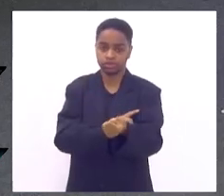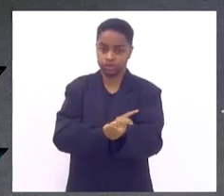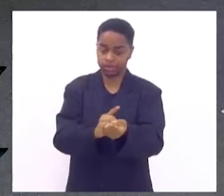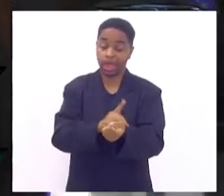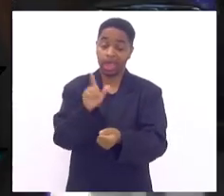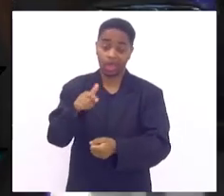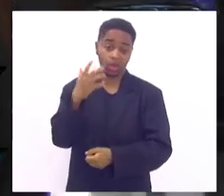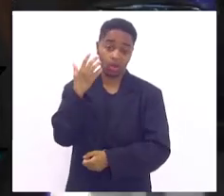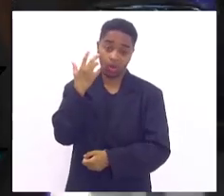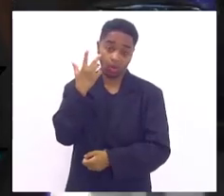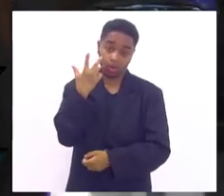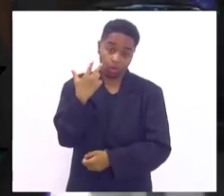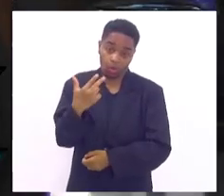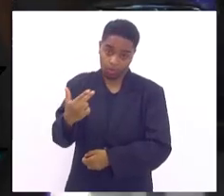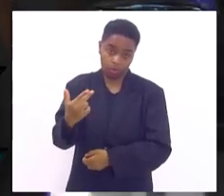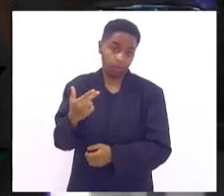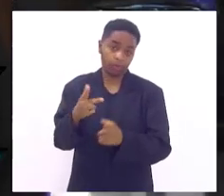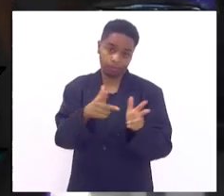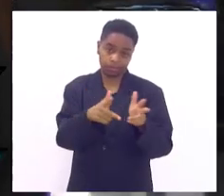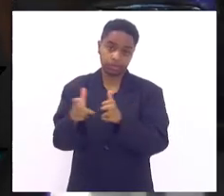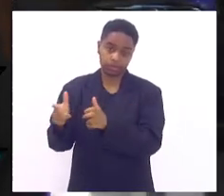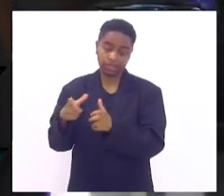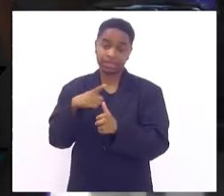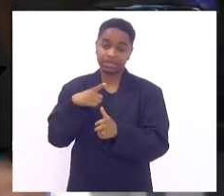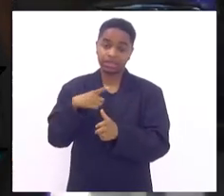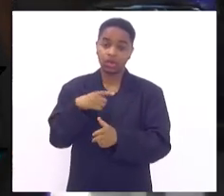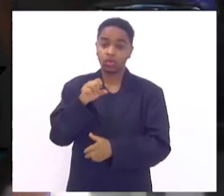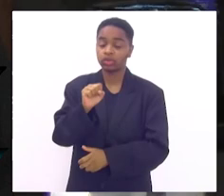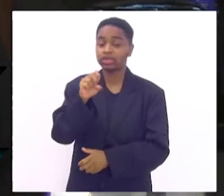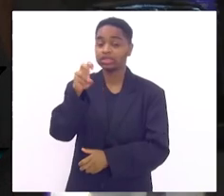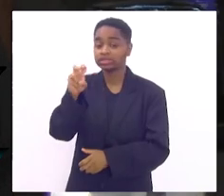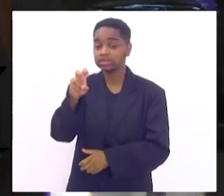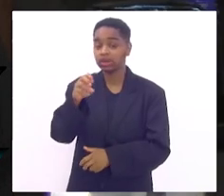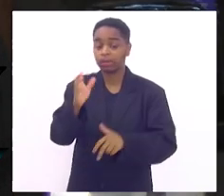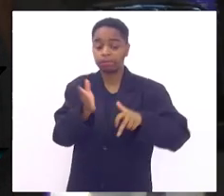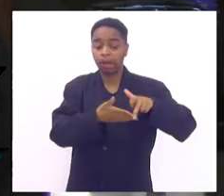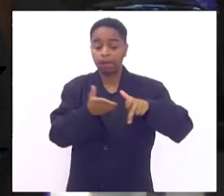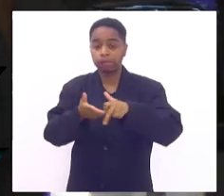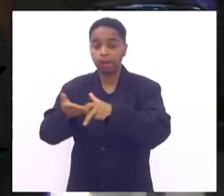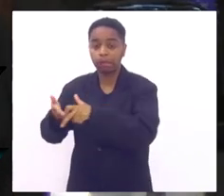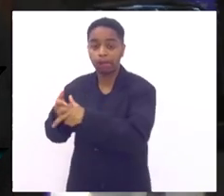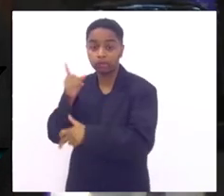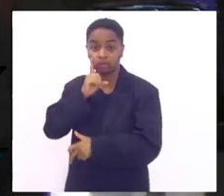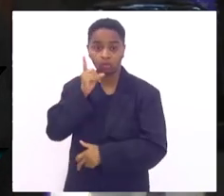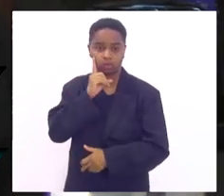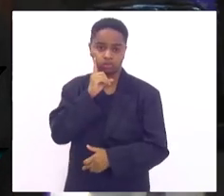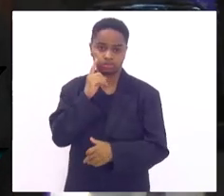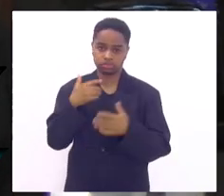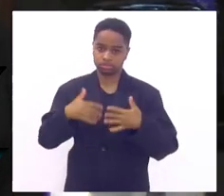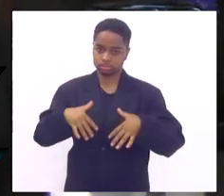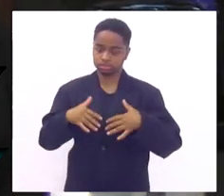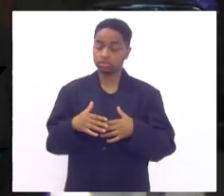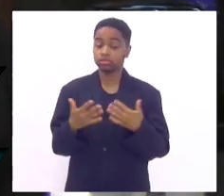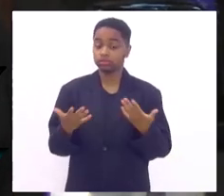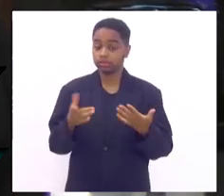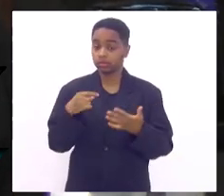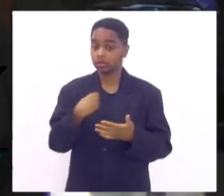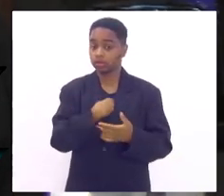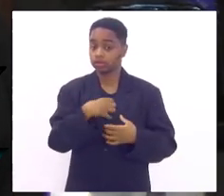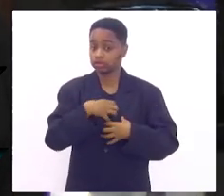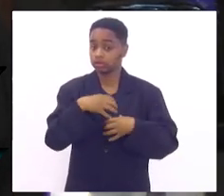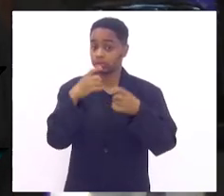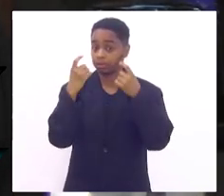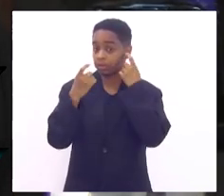como ela falou são 85 amputações por dia dados atualizados essa preocupação